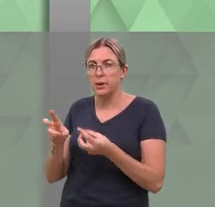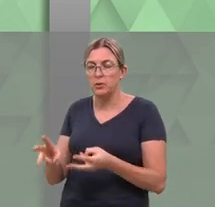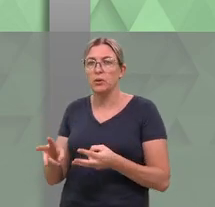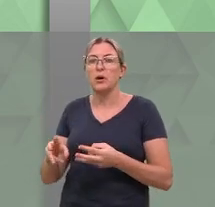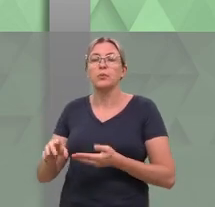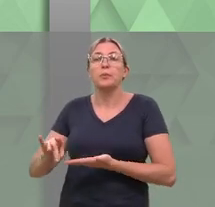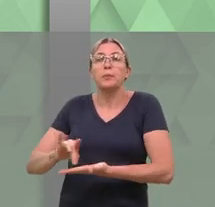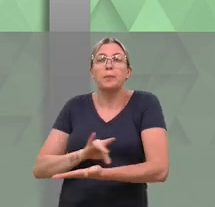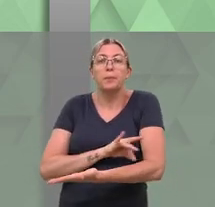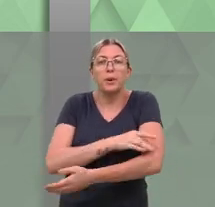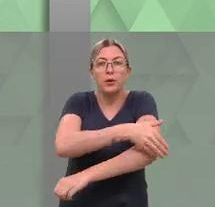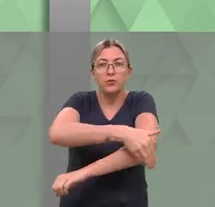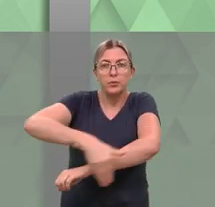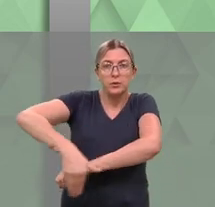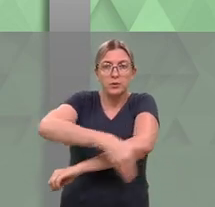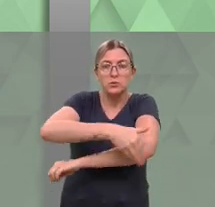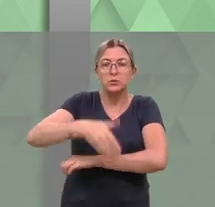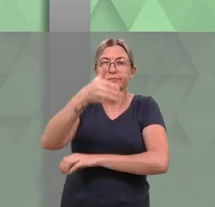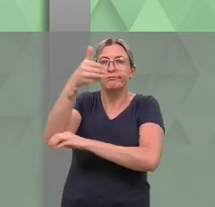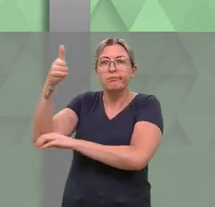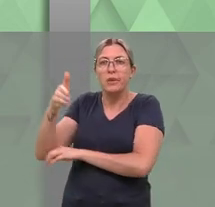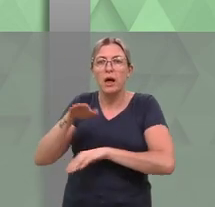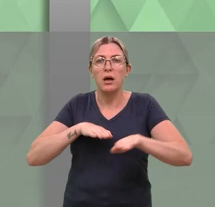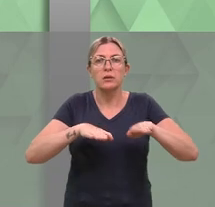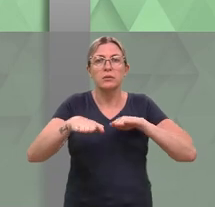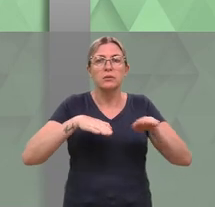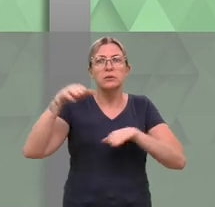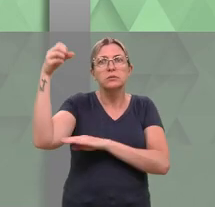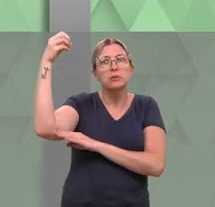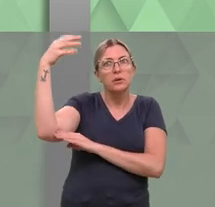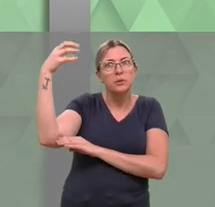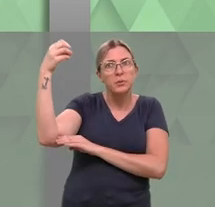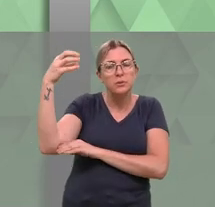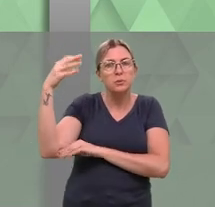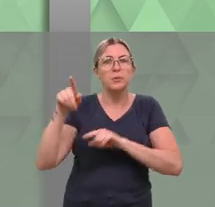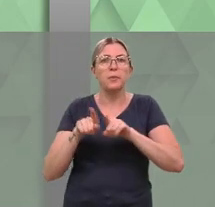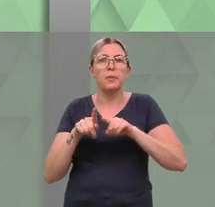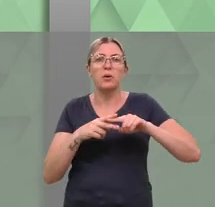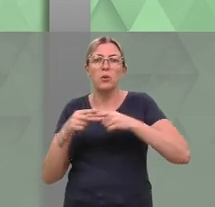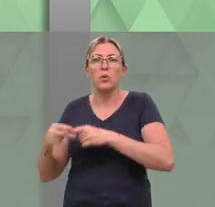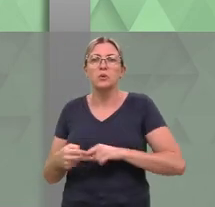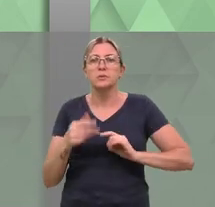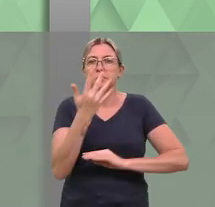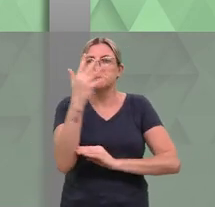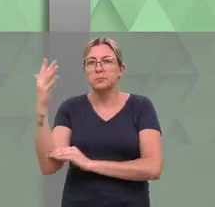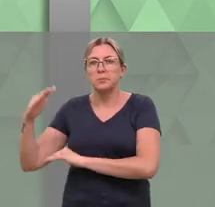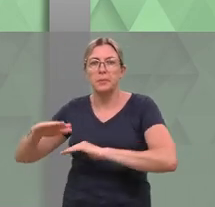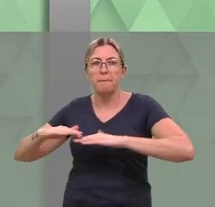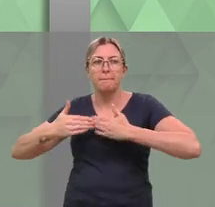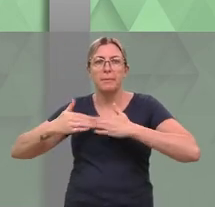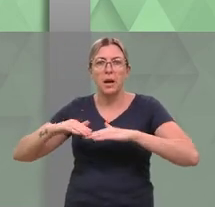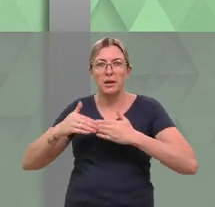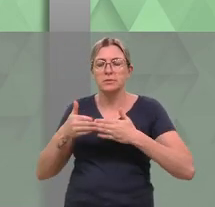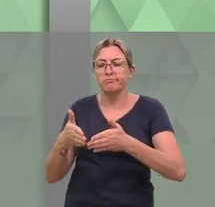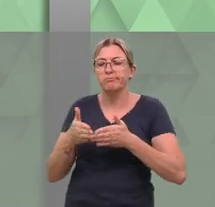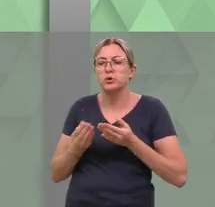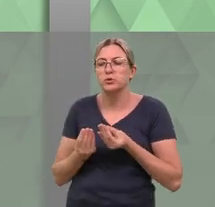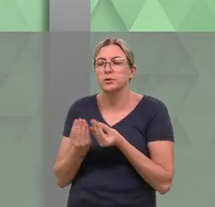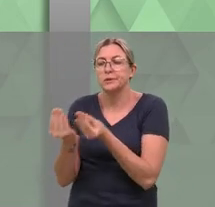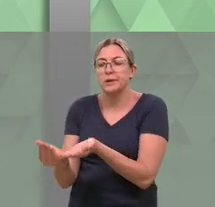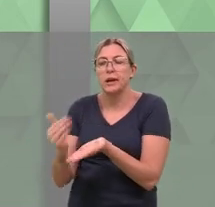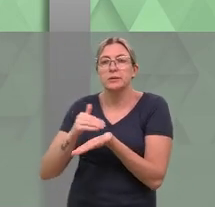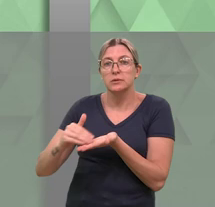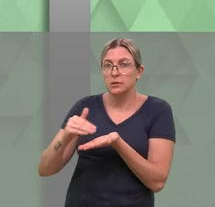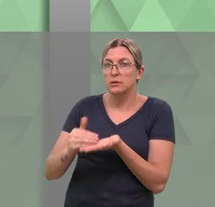abandonados, pavimentação de ruas, sinalização de trânsito, iluminação pública e revitalização de praças públicas.